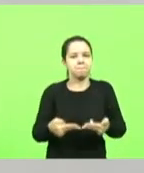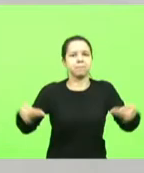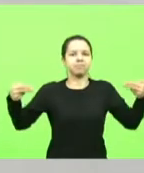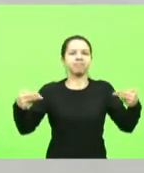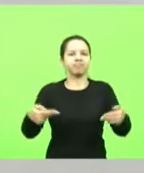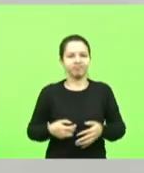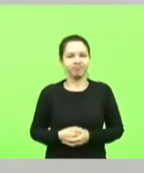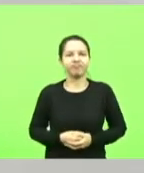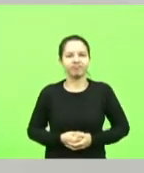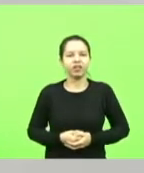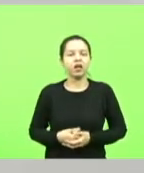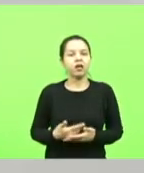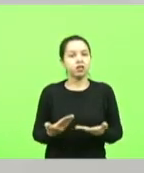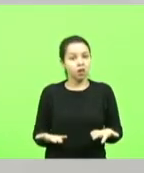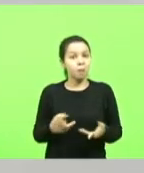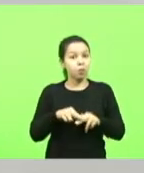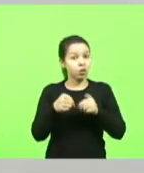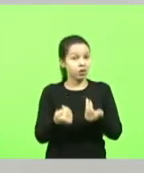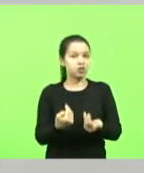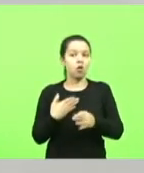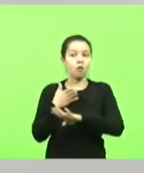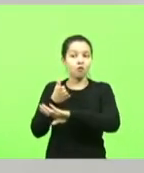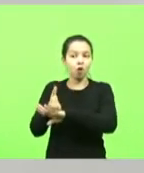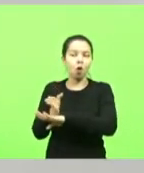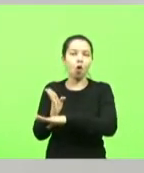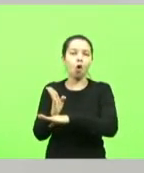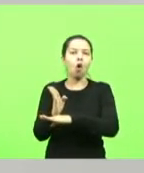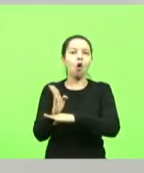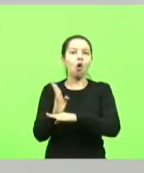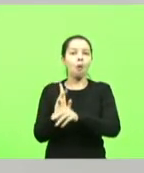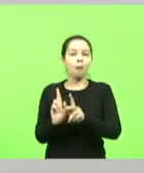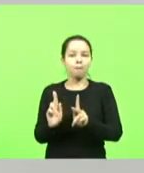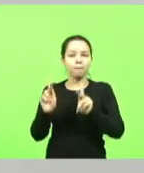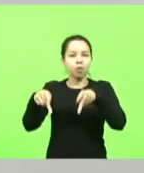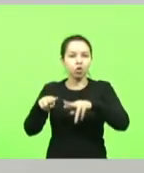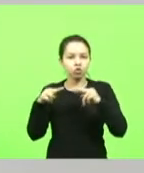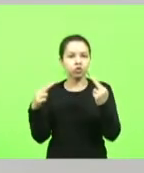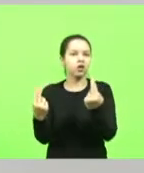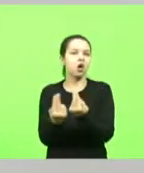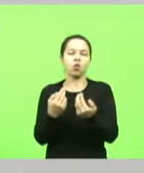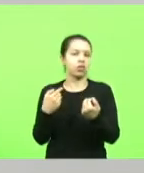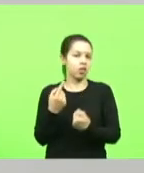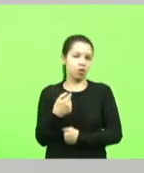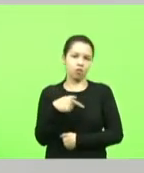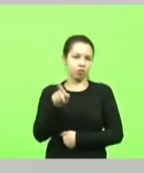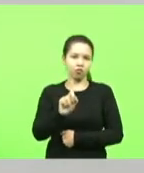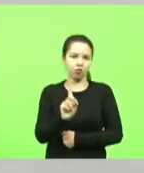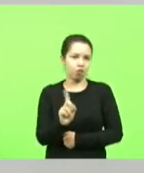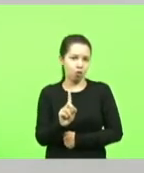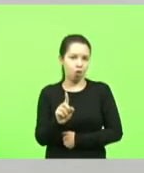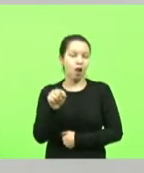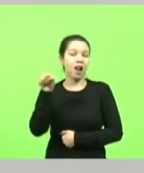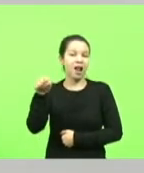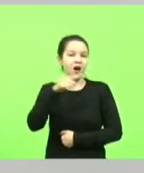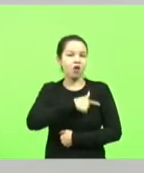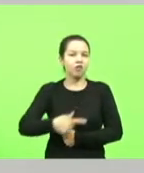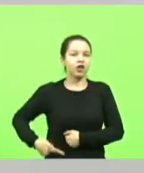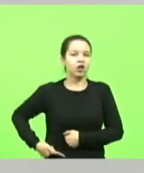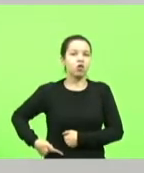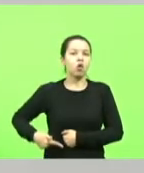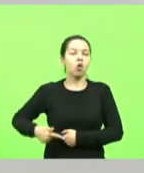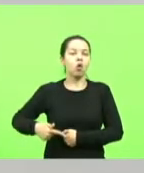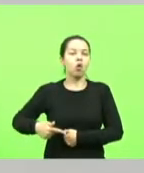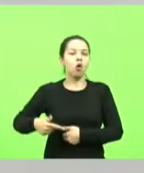motivo não estarei lá em Porto União onde o governador vai entregar uma viatura e assinar atos